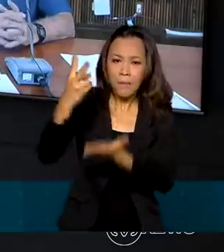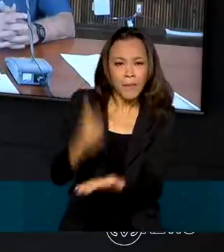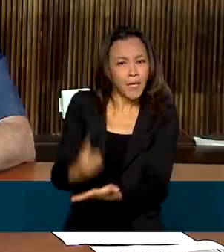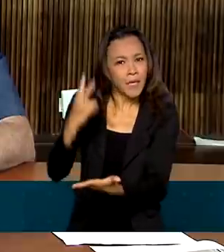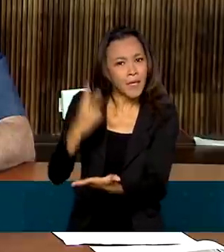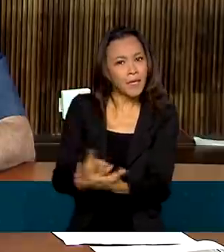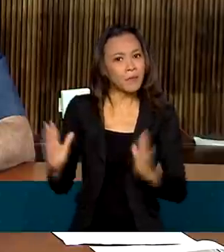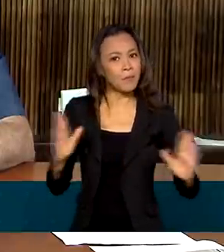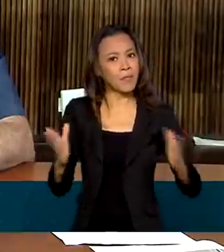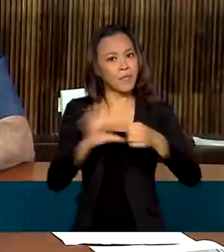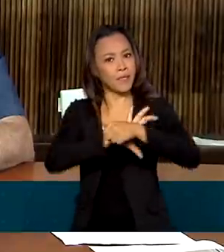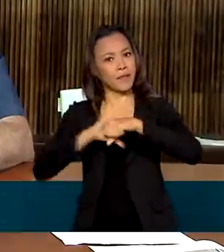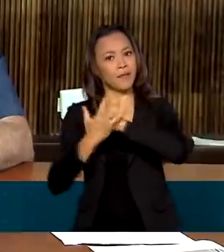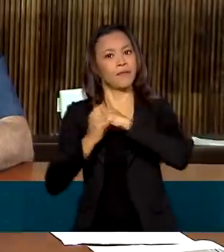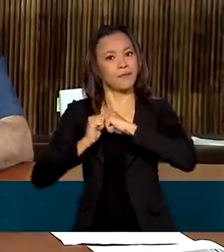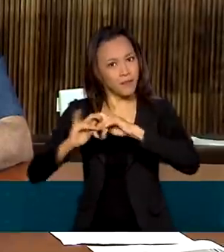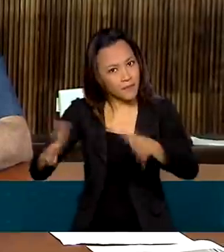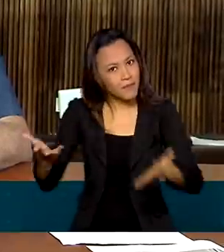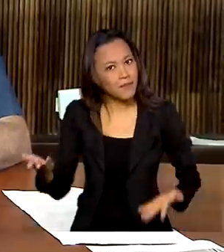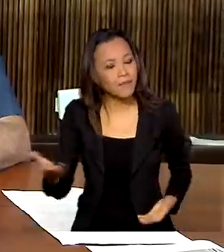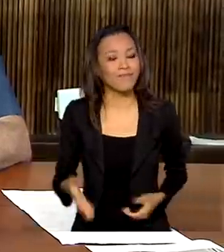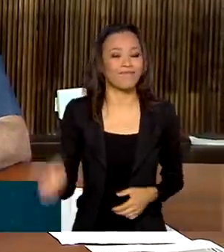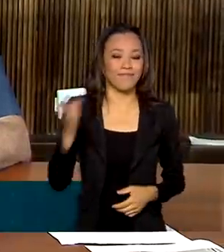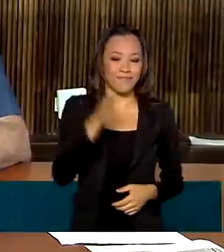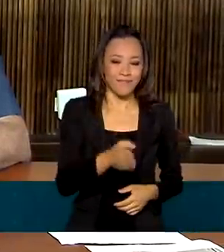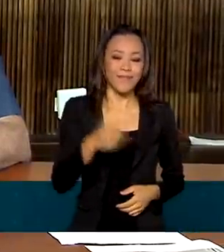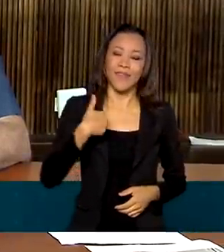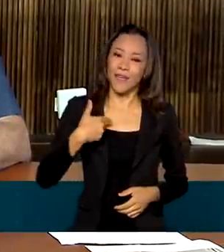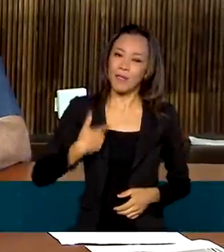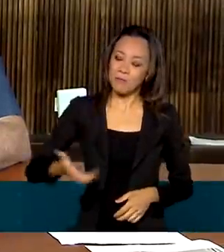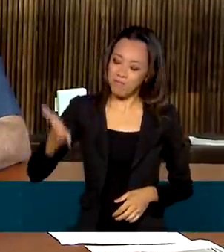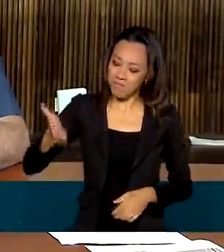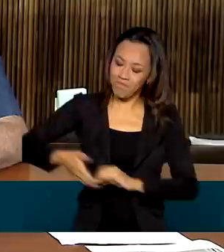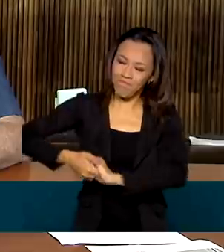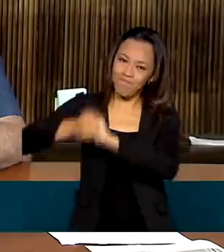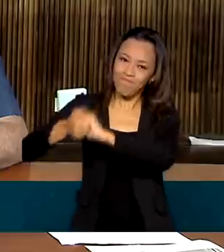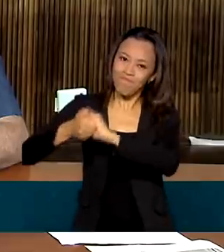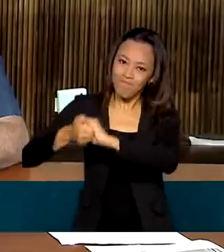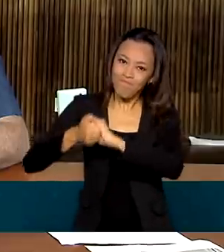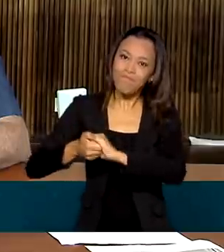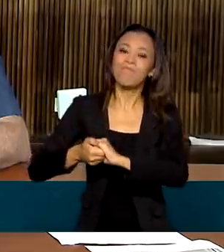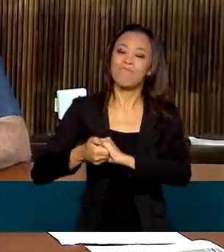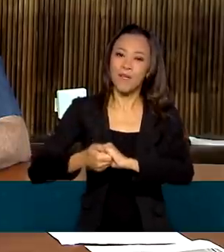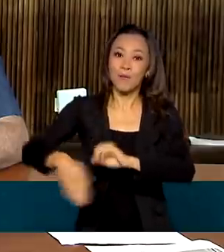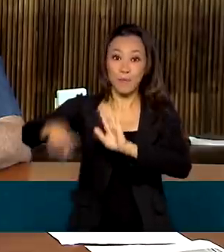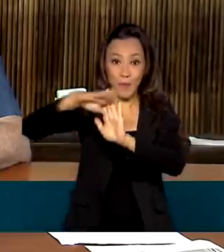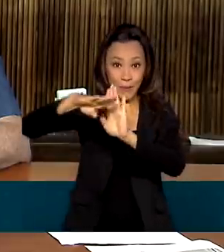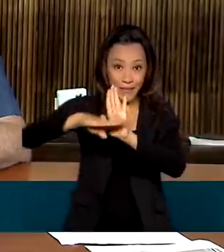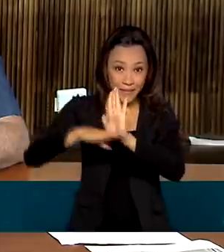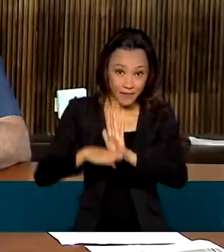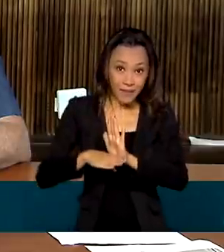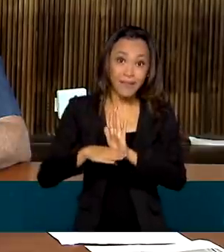-19. Não podia deixar de cumprimentá-lo pelo nosso programa Integra, que